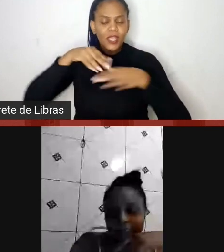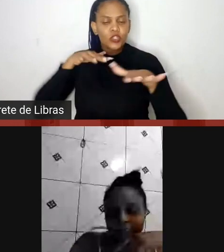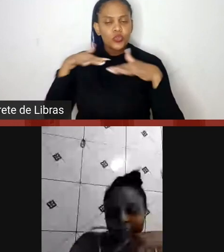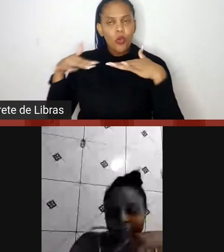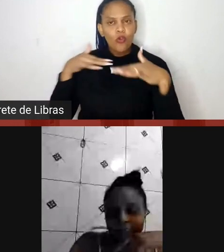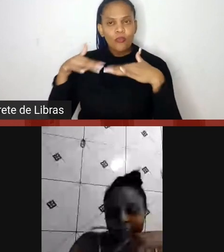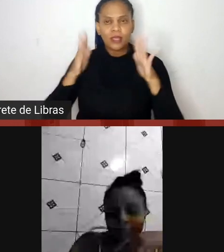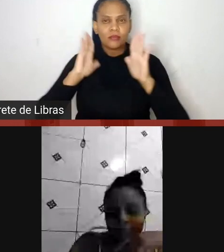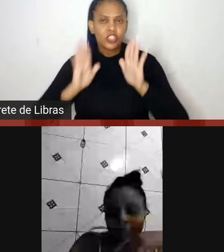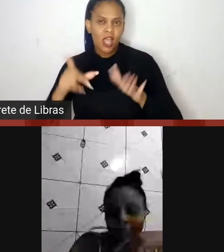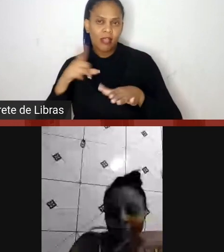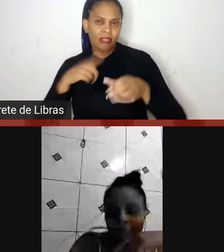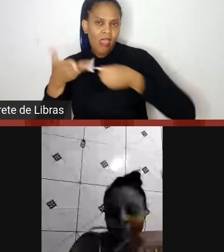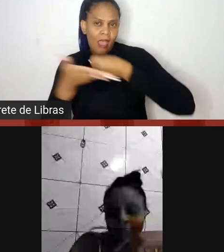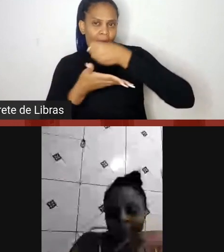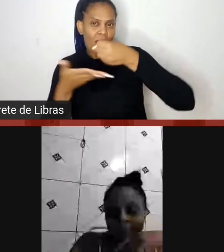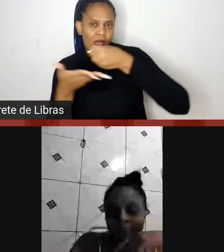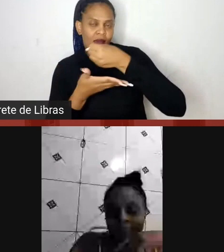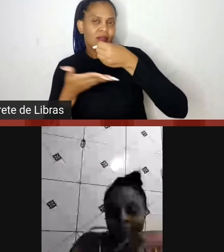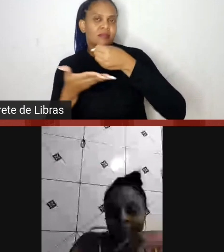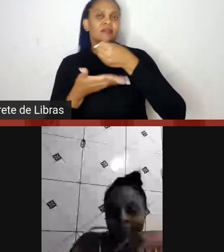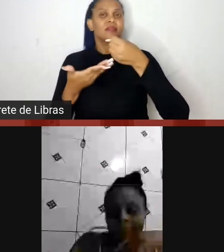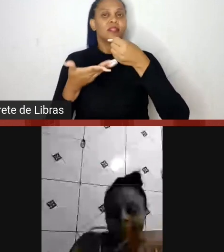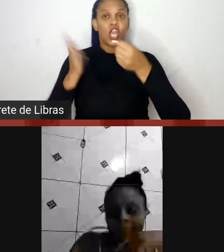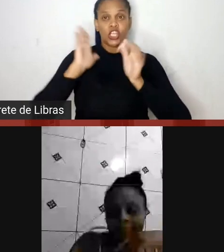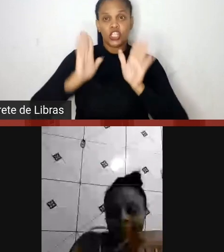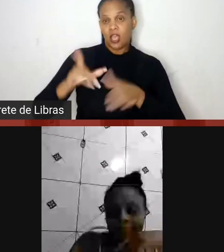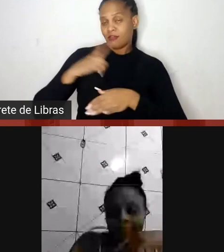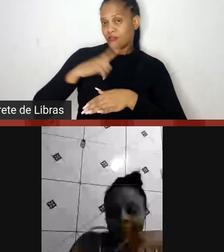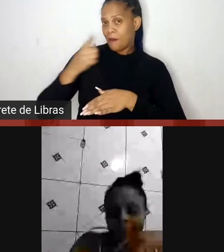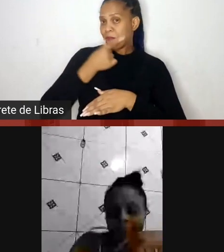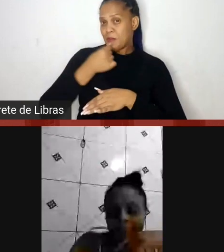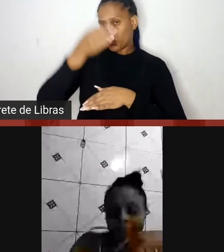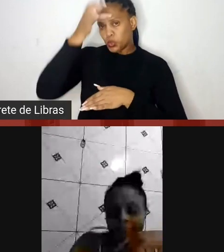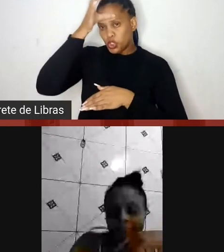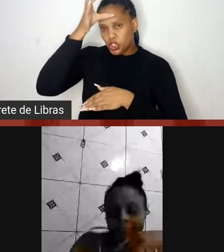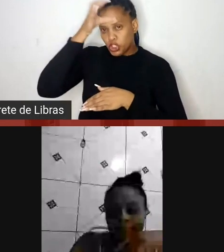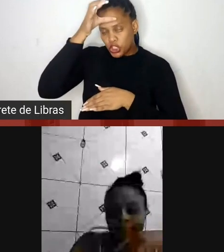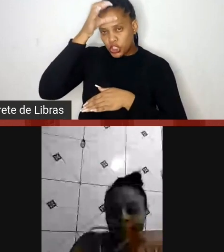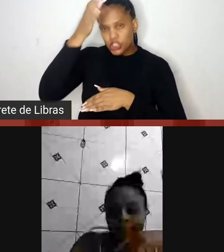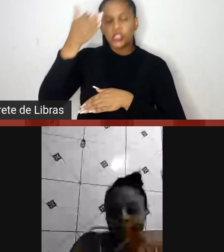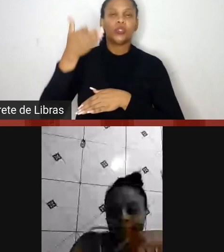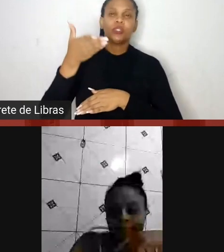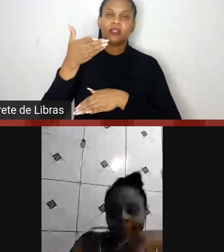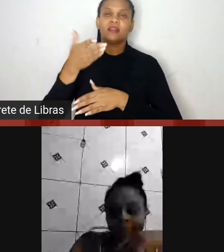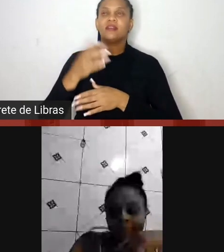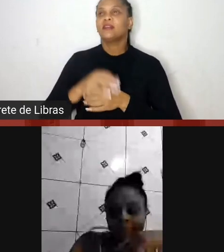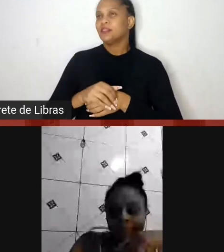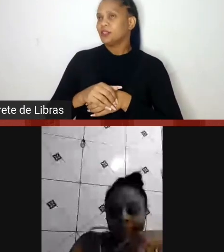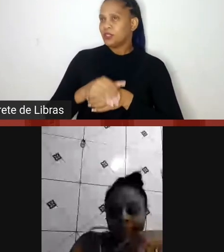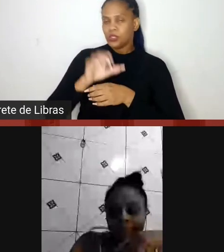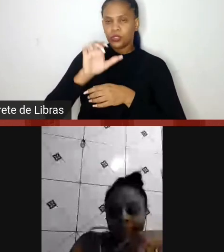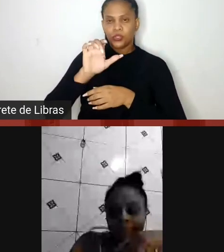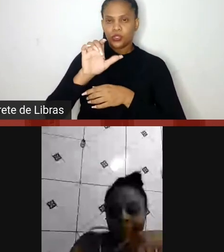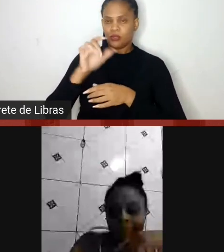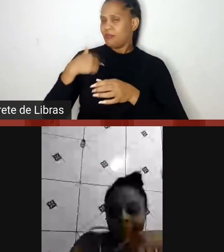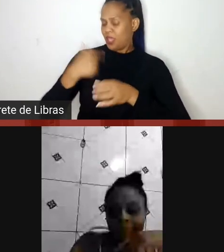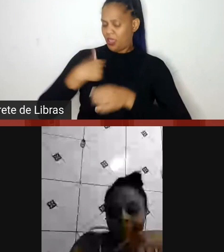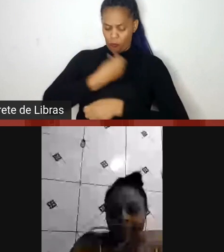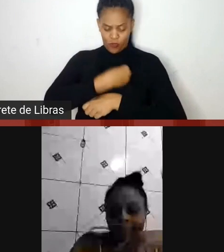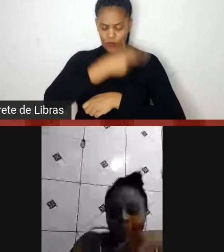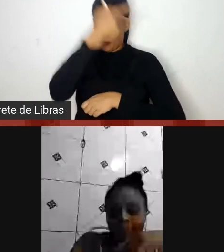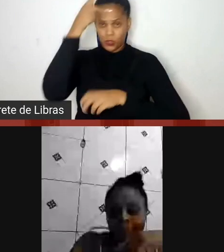base da questão do meu tio, né, que é o mestre Chuluca, e o convívio também com o pessoal da Capoeira Angola, né,